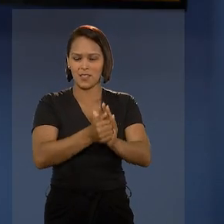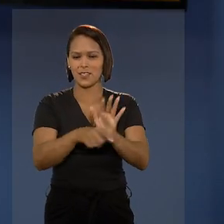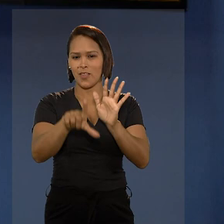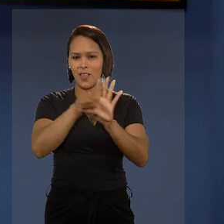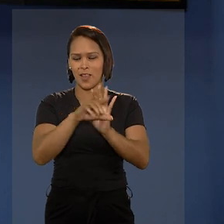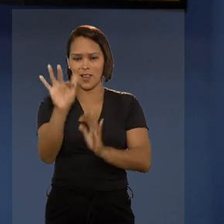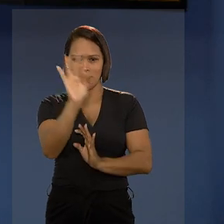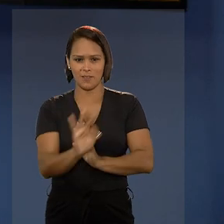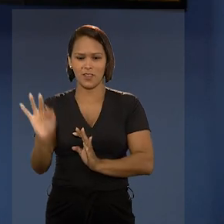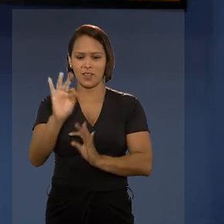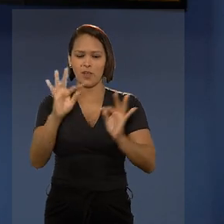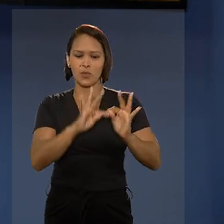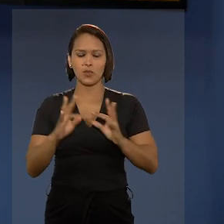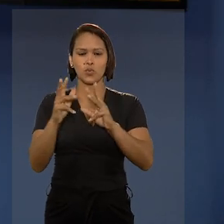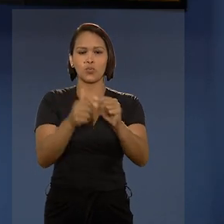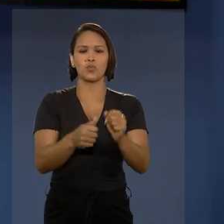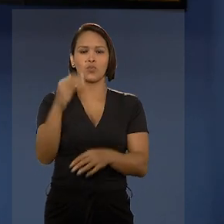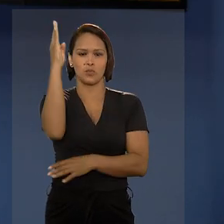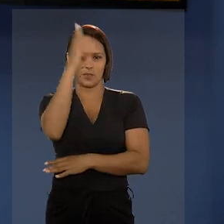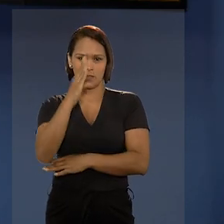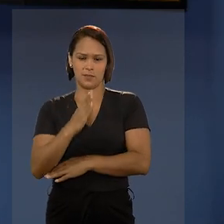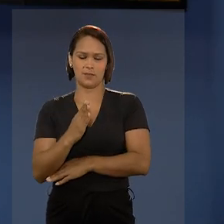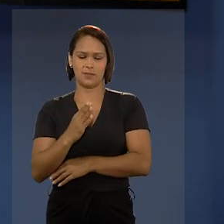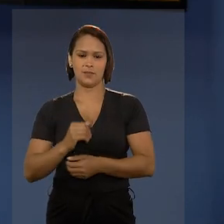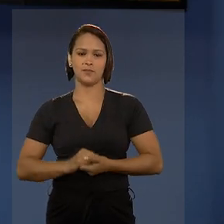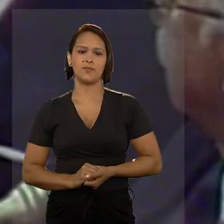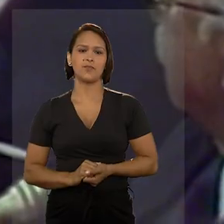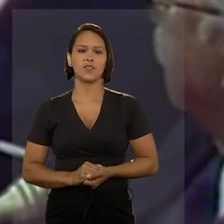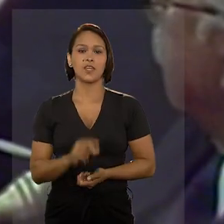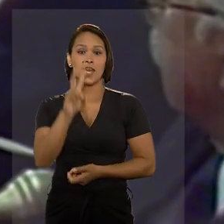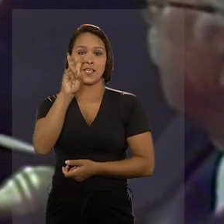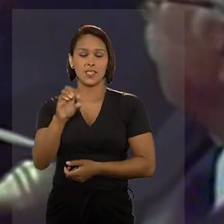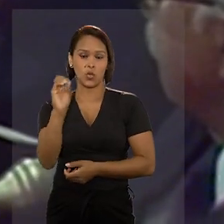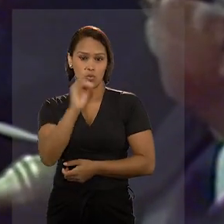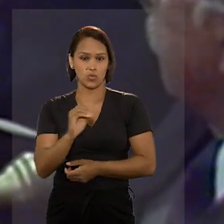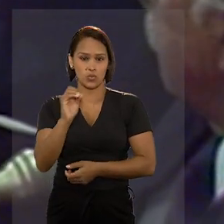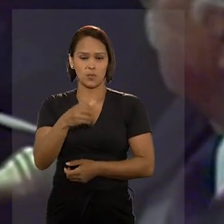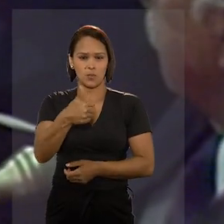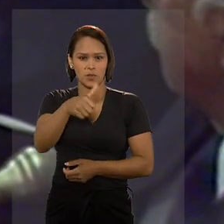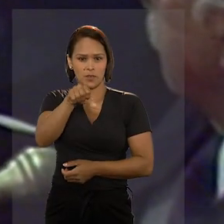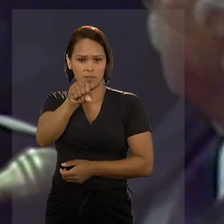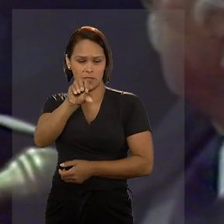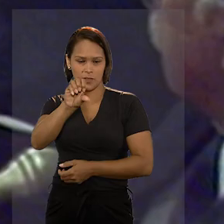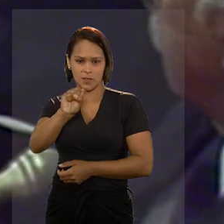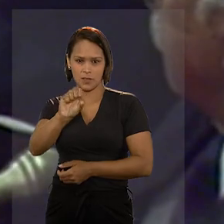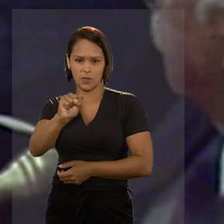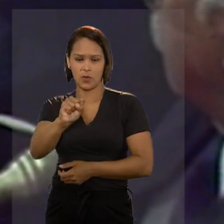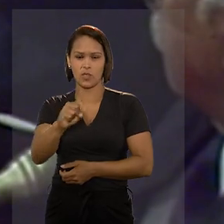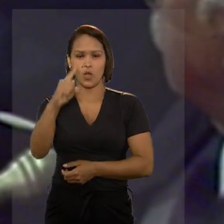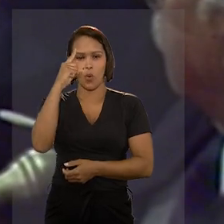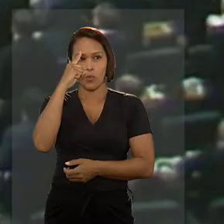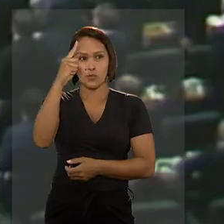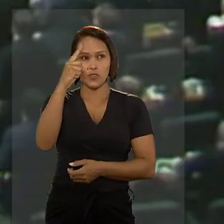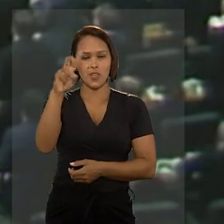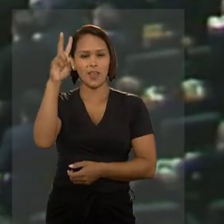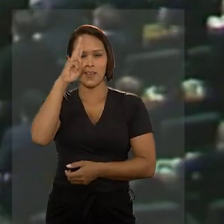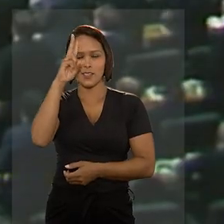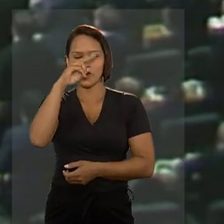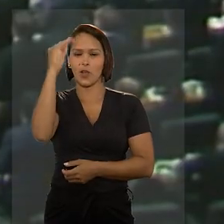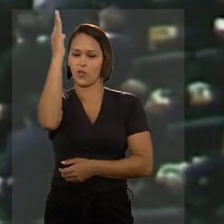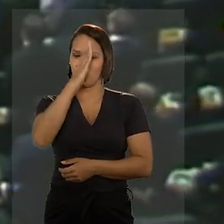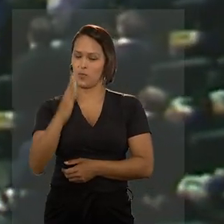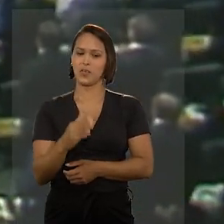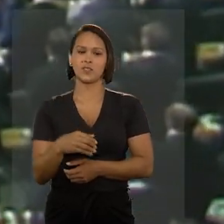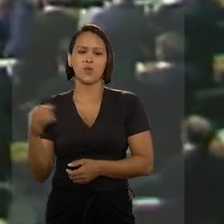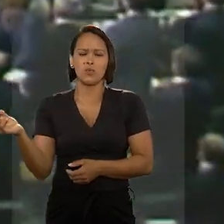a interpretação da lei federal em todo o país. 5 de outubro de 1988. Um dia